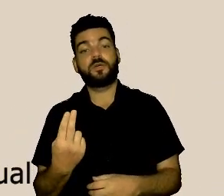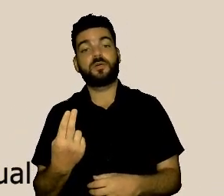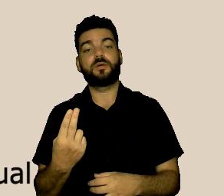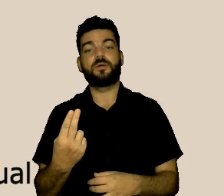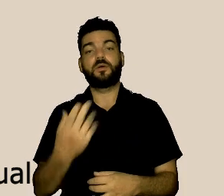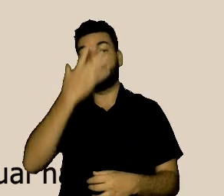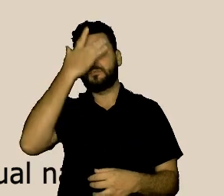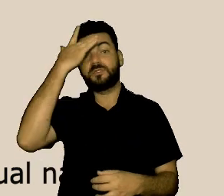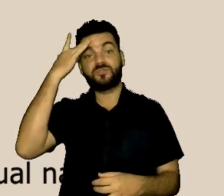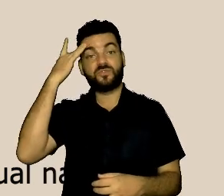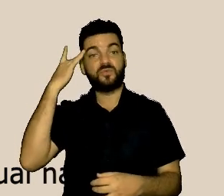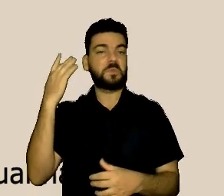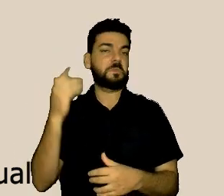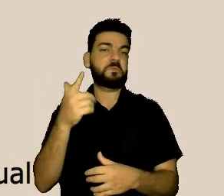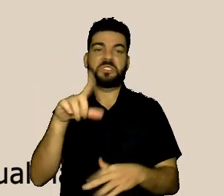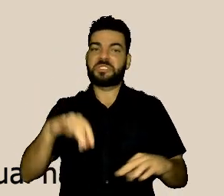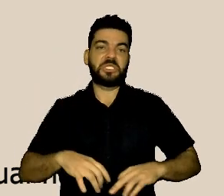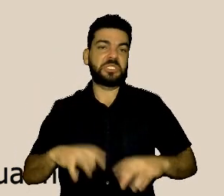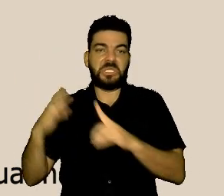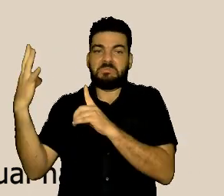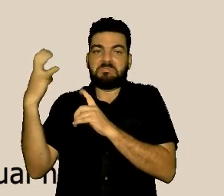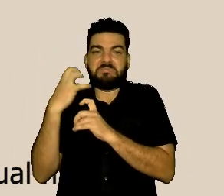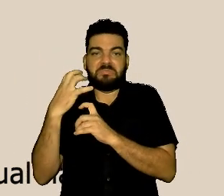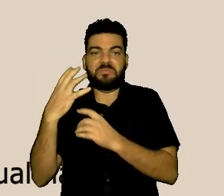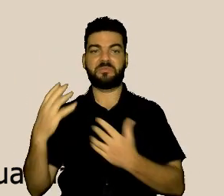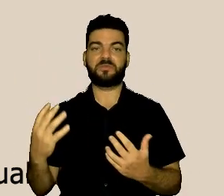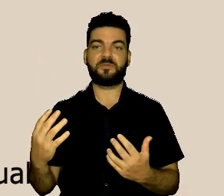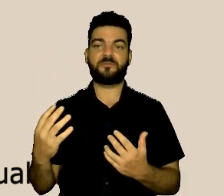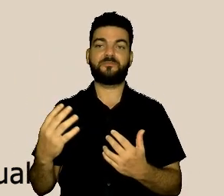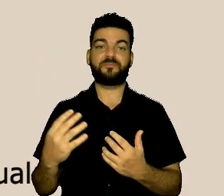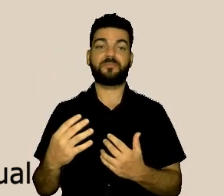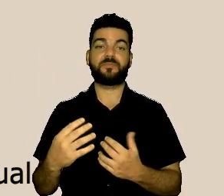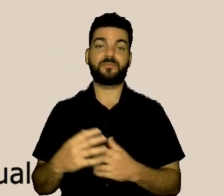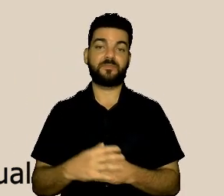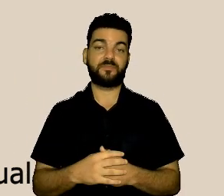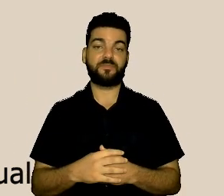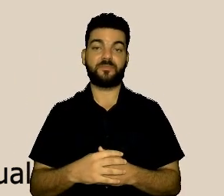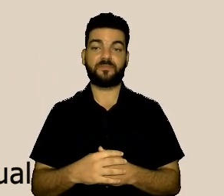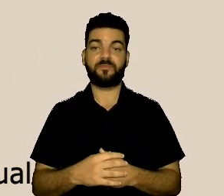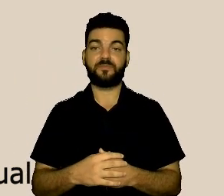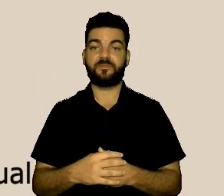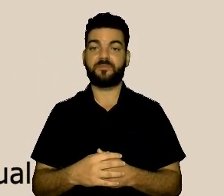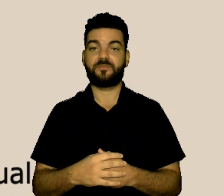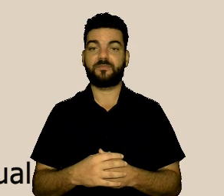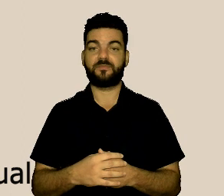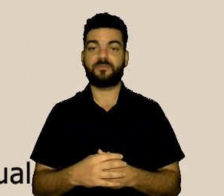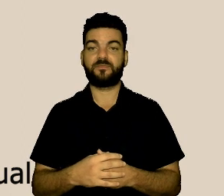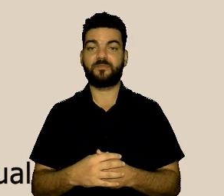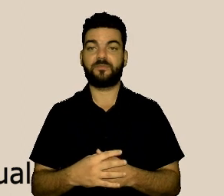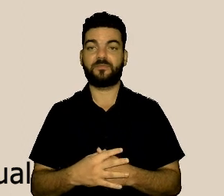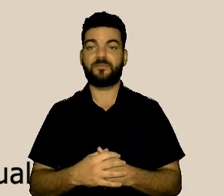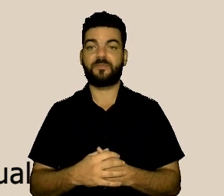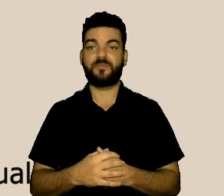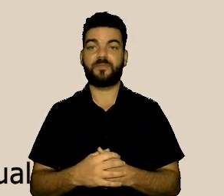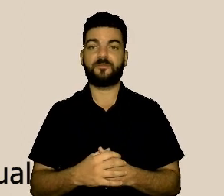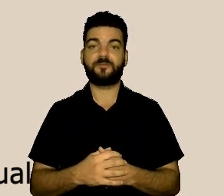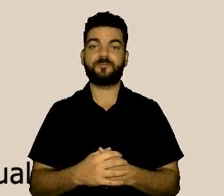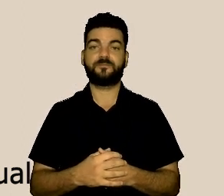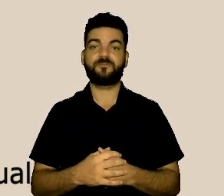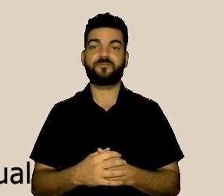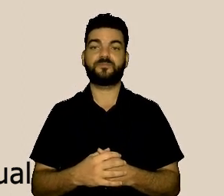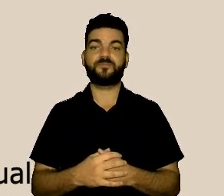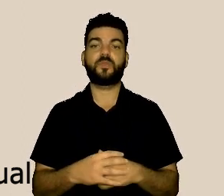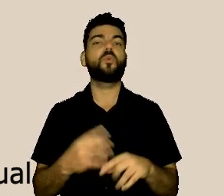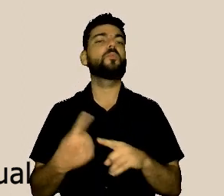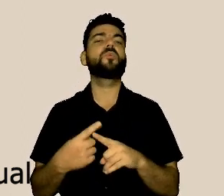servidores. Por gentileza, quatro. E por que que a ouvidoria tem esse papel de escuta? Bom, eu